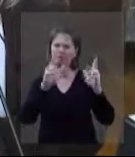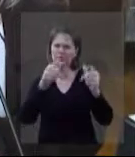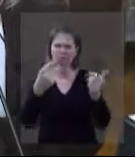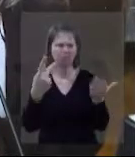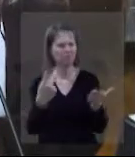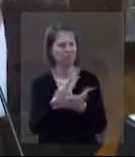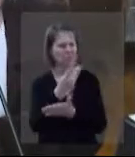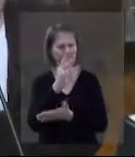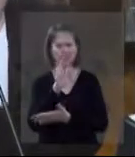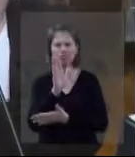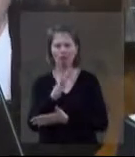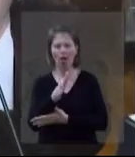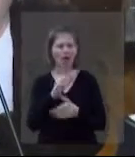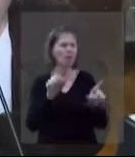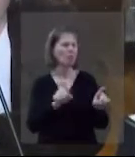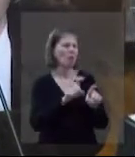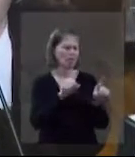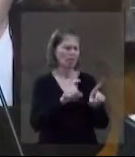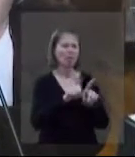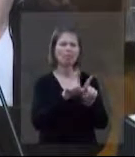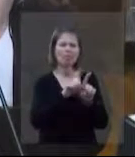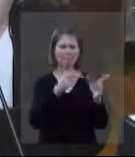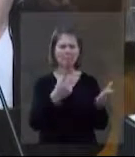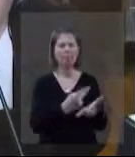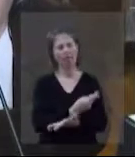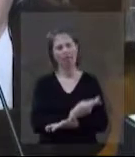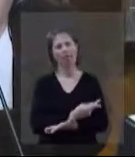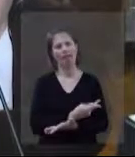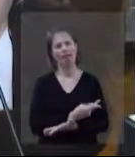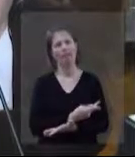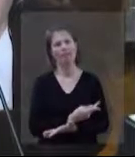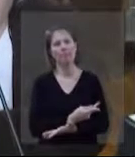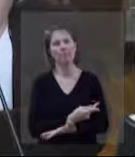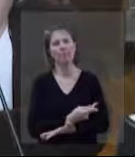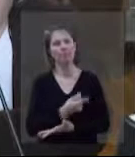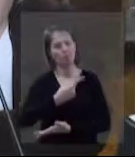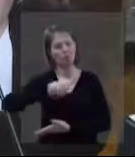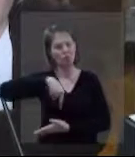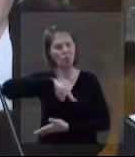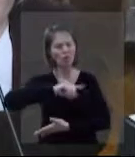Claro que já deve ter errado. Todos nós que estamos nessa sala erramos aqui. Até o computador erra.